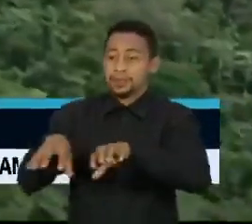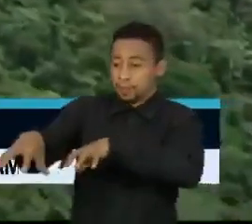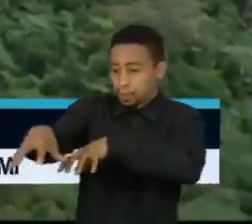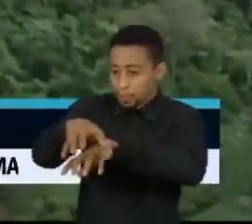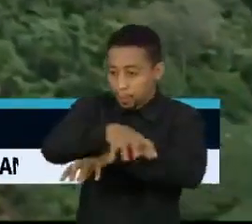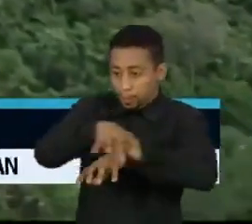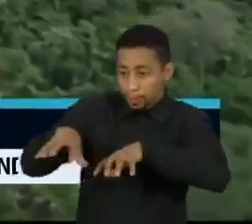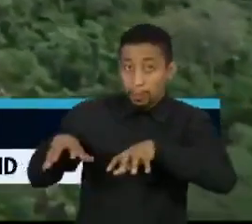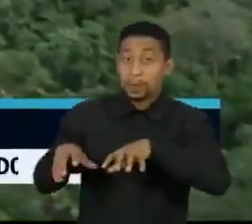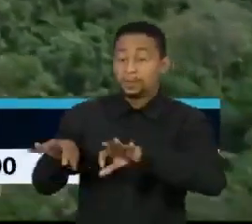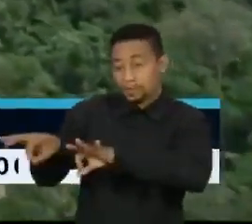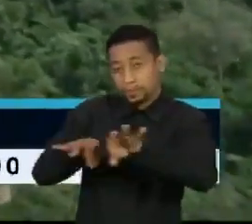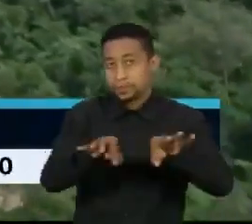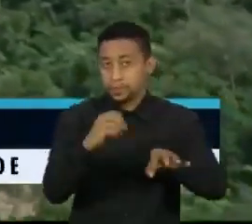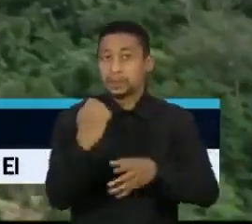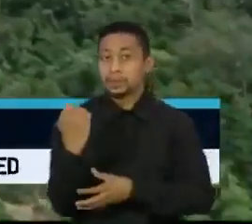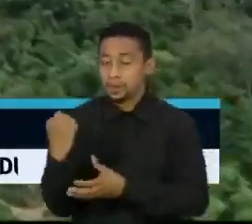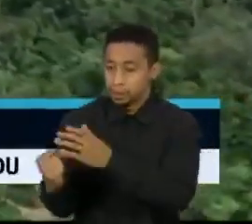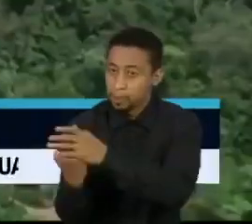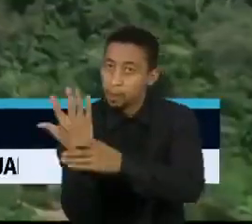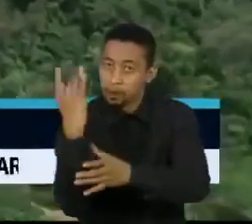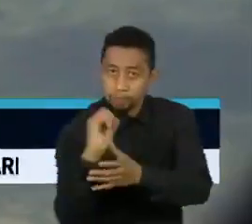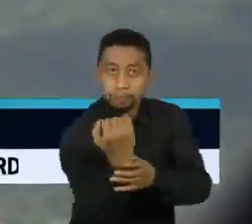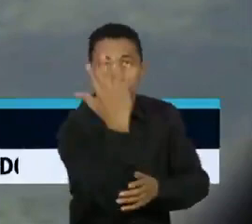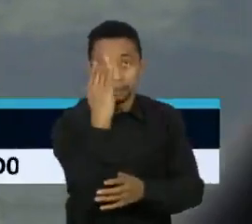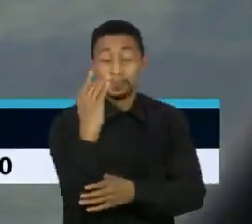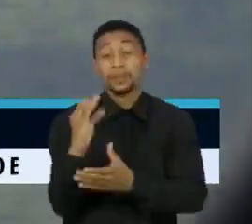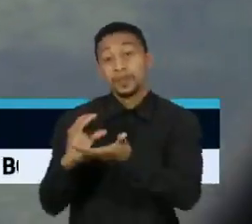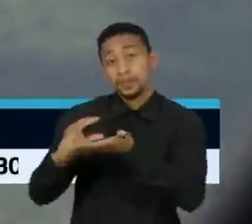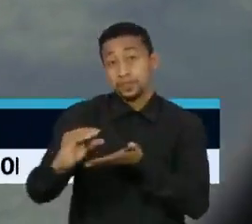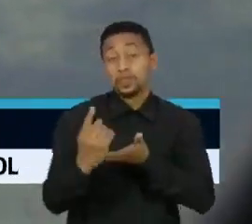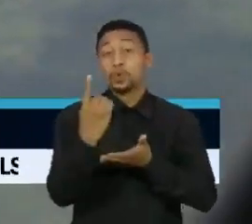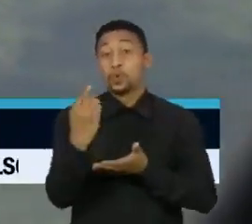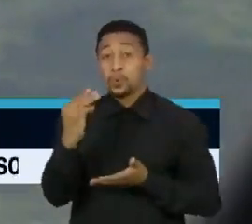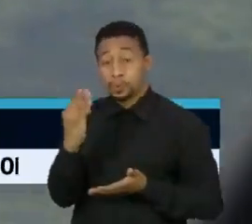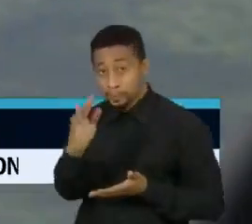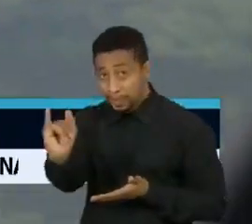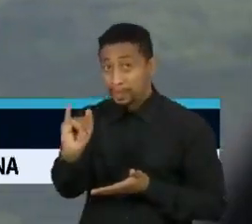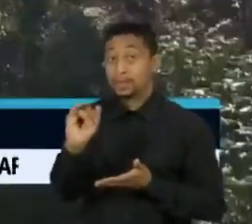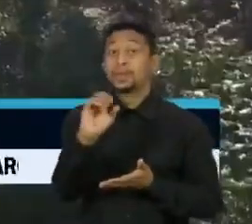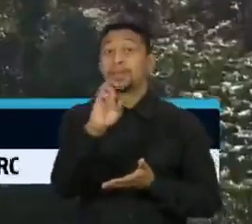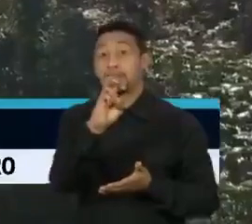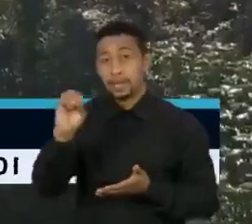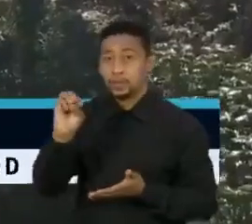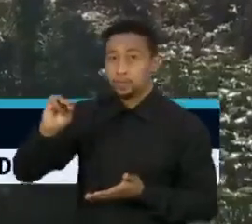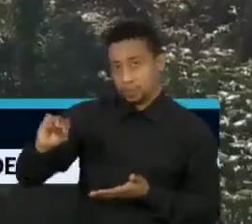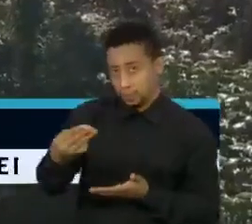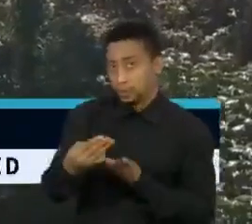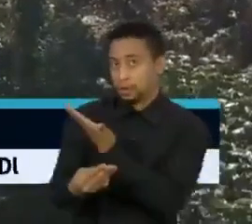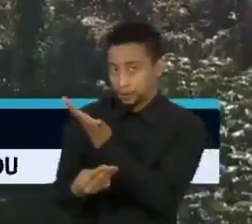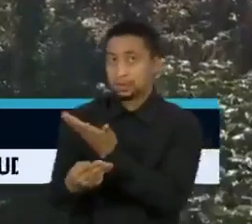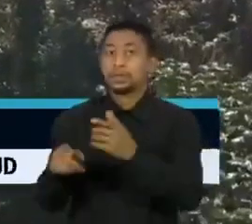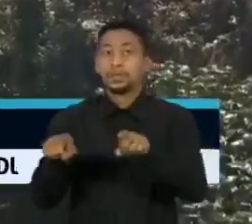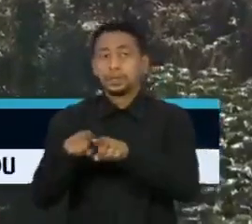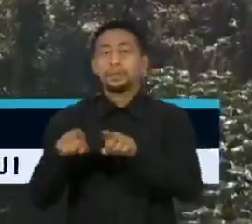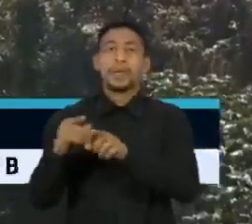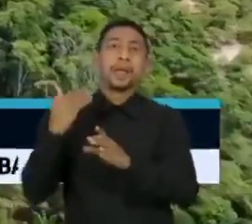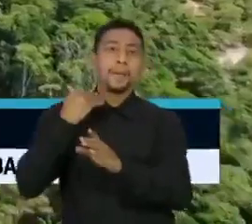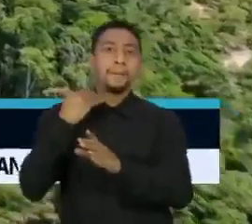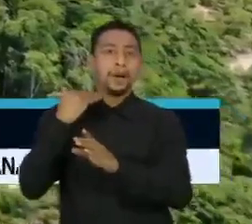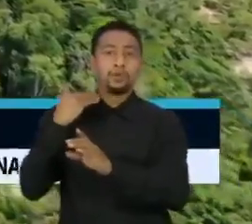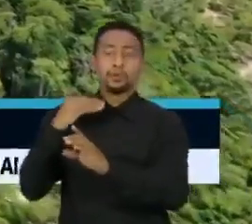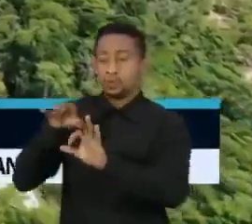inicial vai ser de R 1,5 bilhão, com recursos públicos e privados e de bancos de fomento e